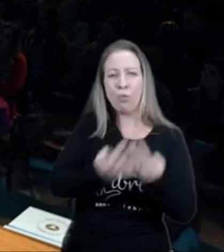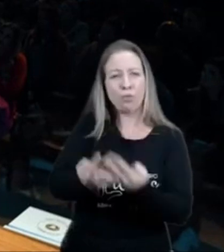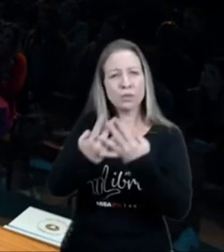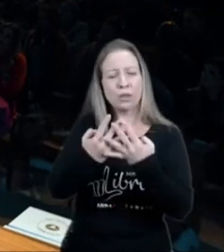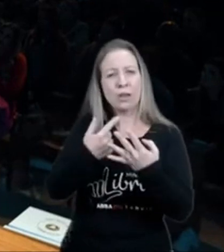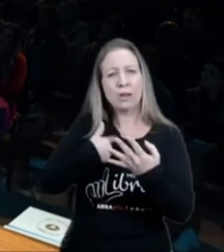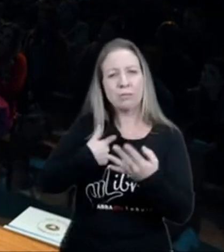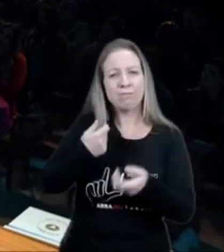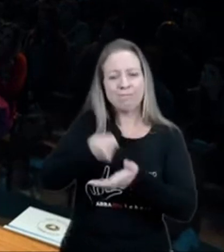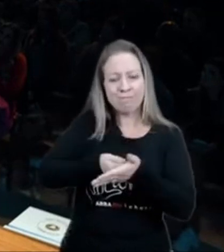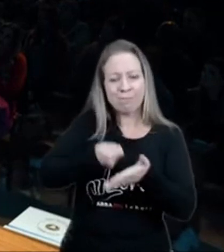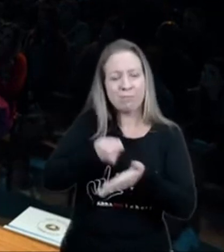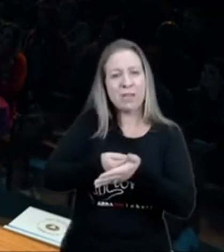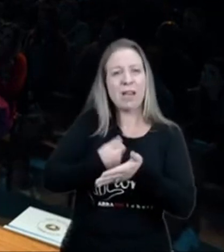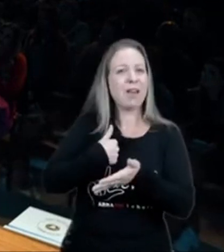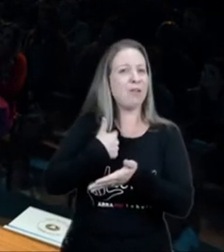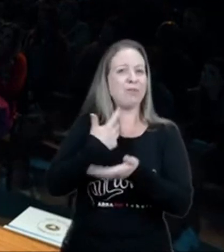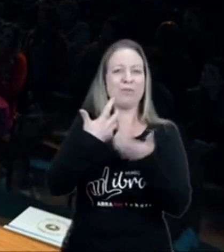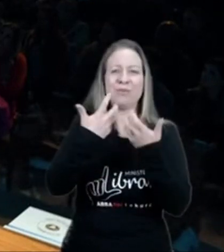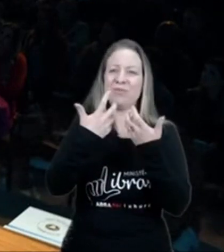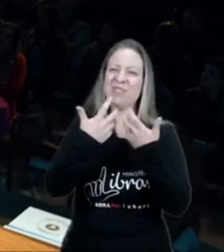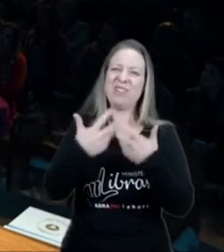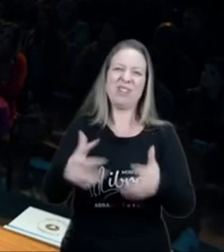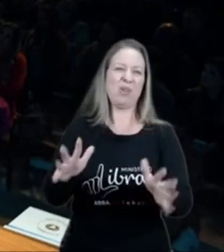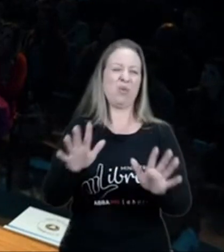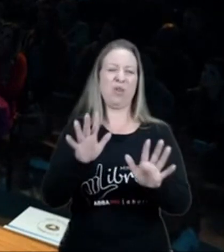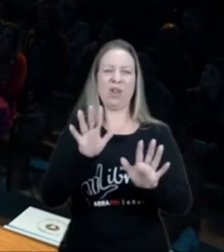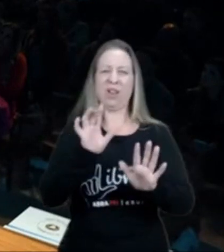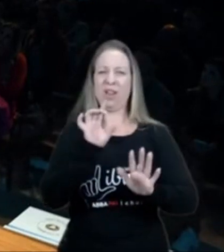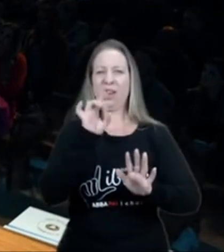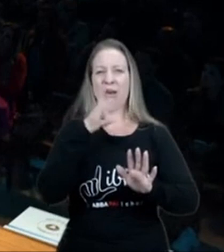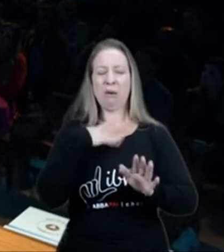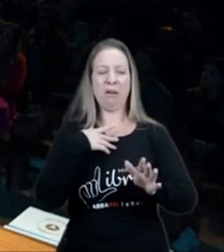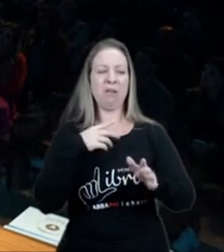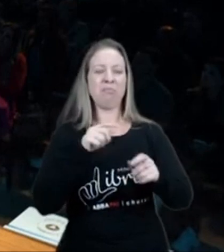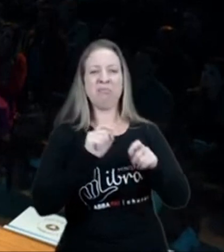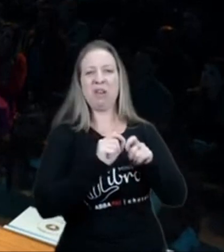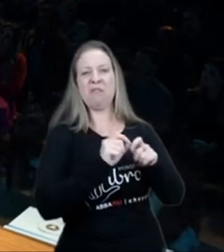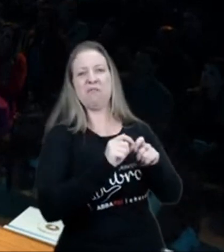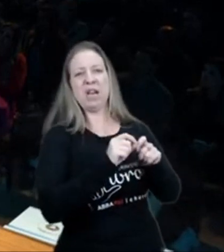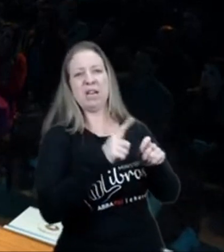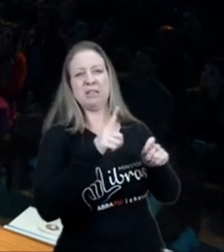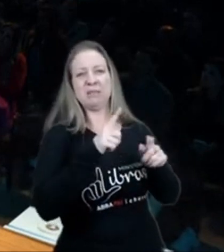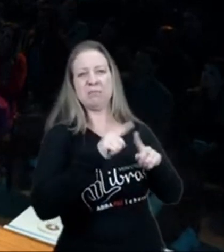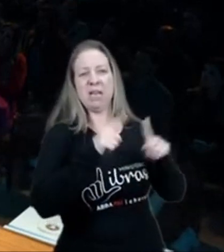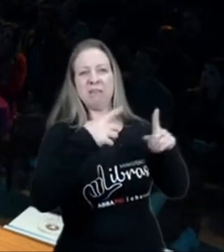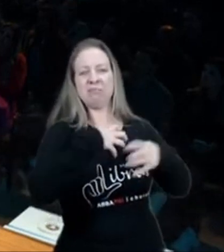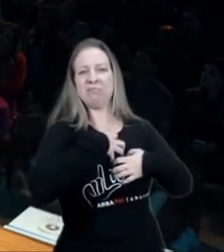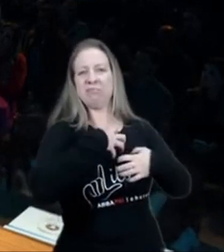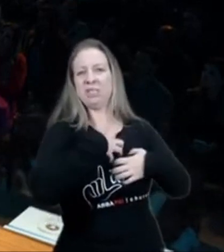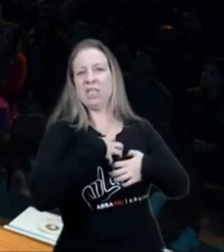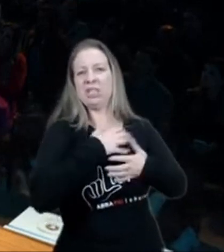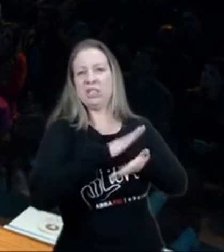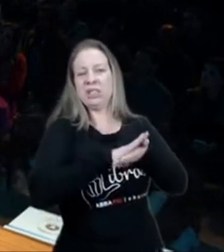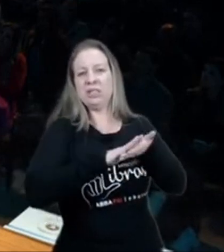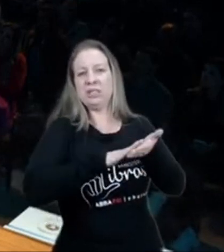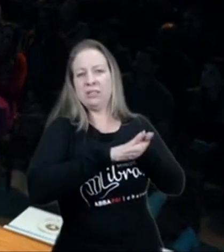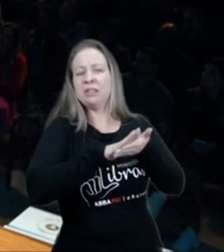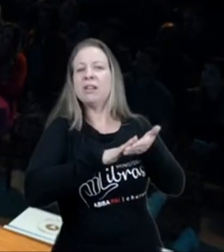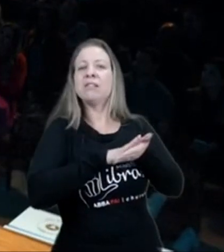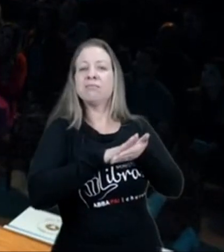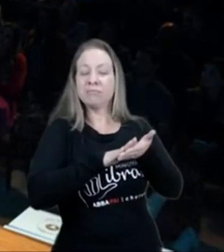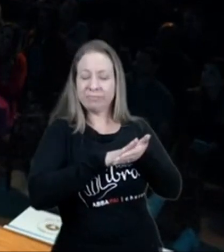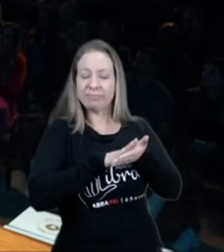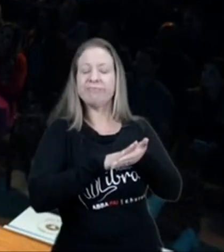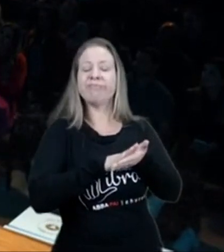porque eu não quero ser mecânico com o meu Deus, eu gosto de uma frase, do apóstolo Luiz Hermínio, que ele fala, gosto disso, onde